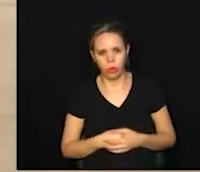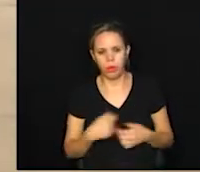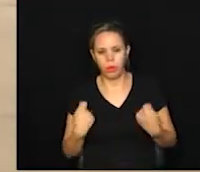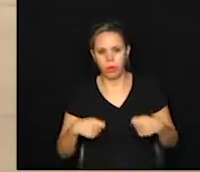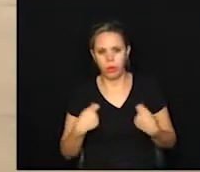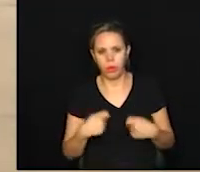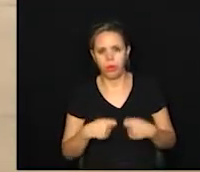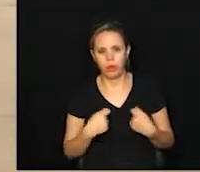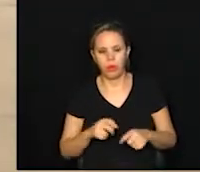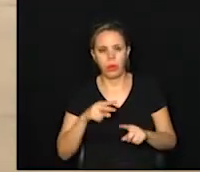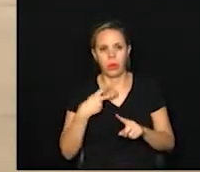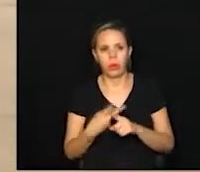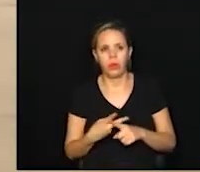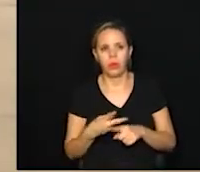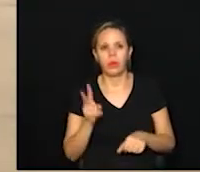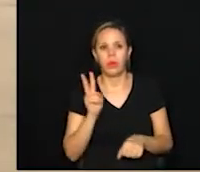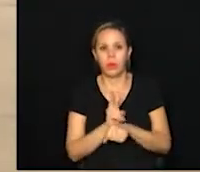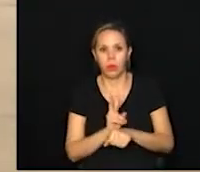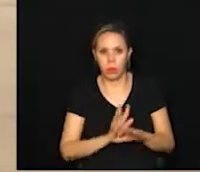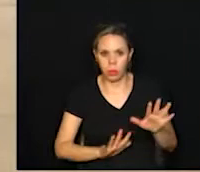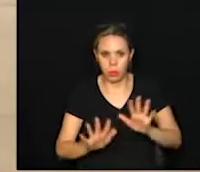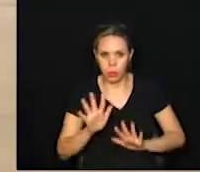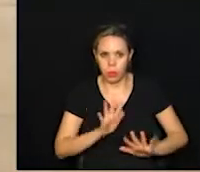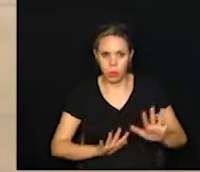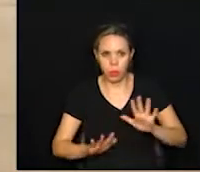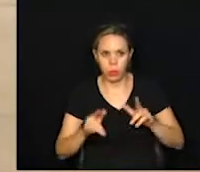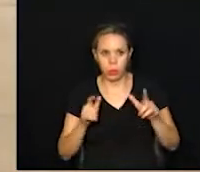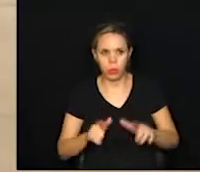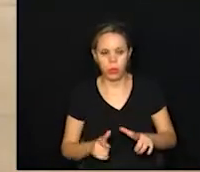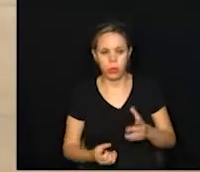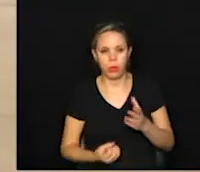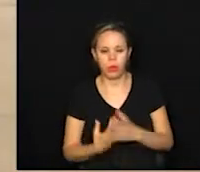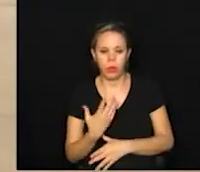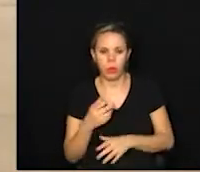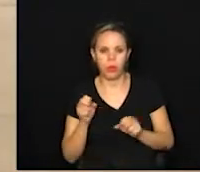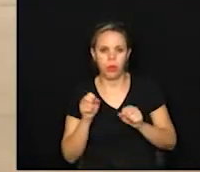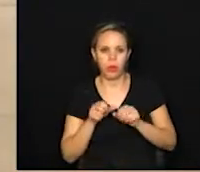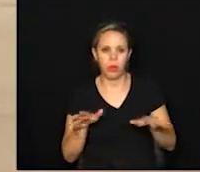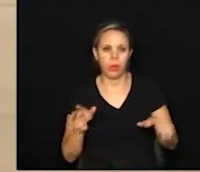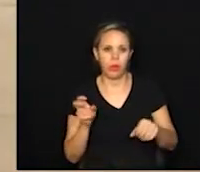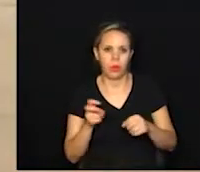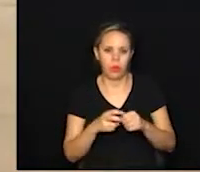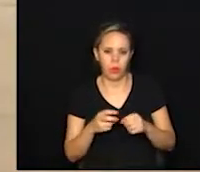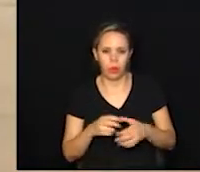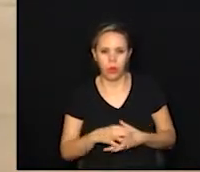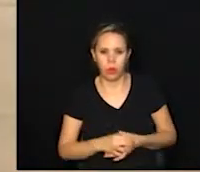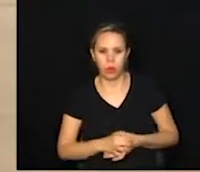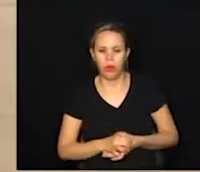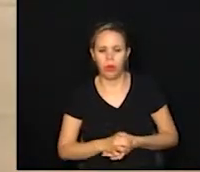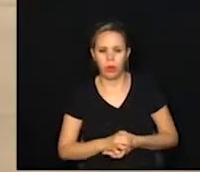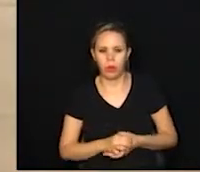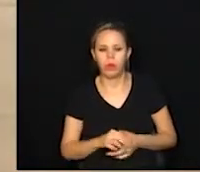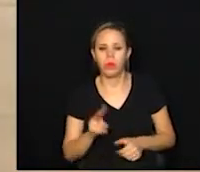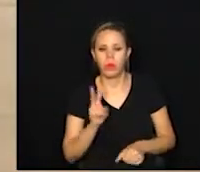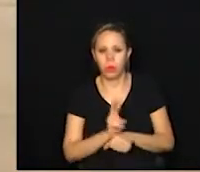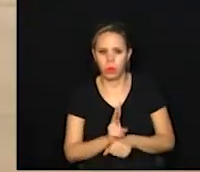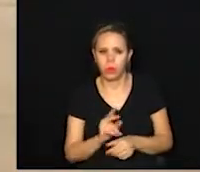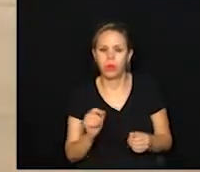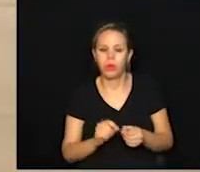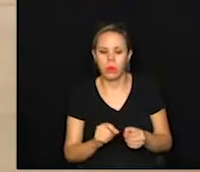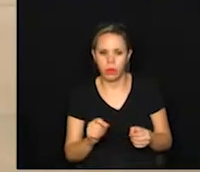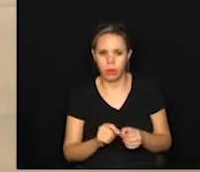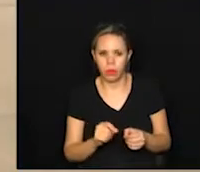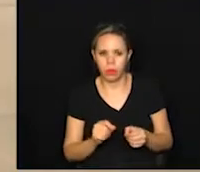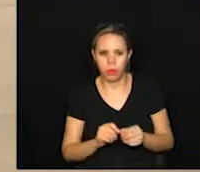preciso redobrar, sim, os cuidados em relação aos criadores, porque eu sei que tem vírus circulando naquelas regiões. Mas o cuidado, ele tem que ser feito